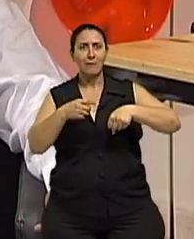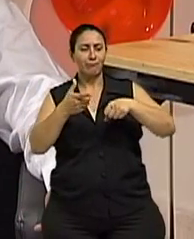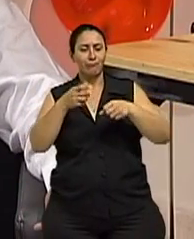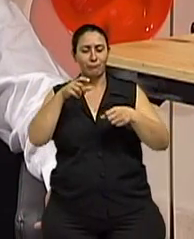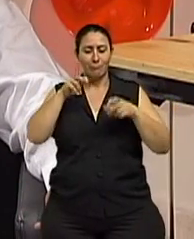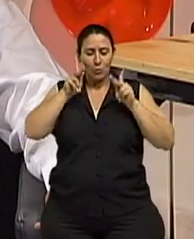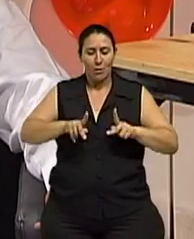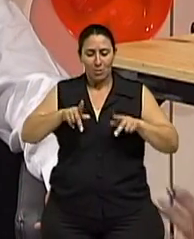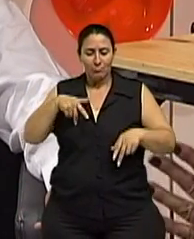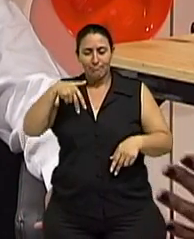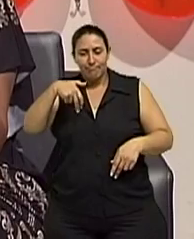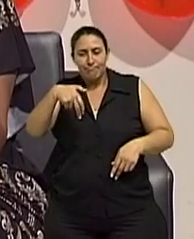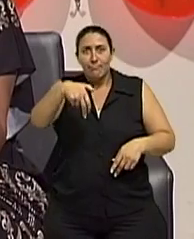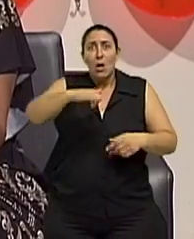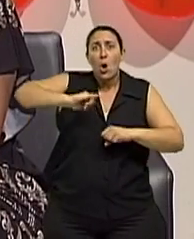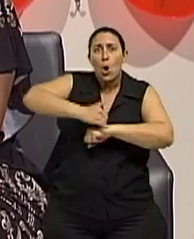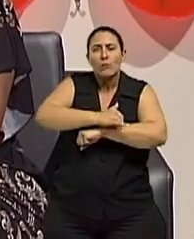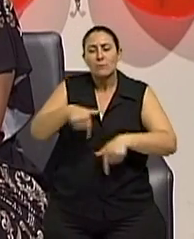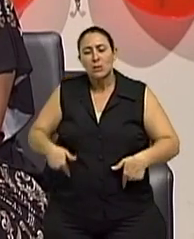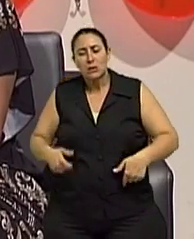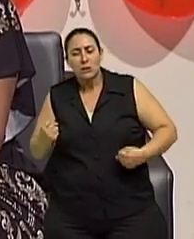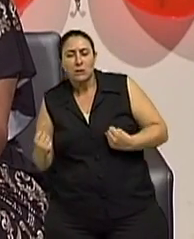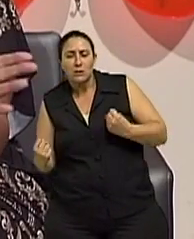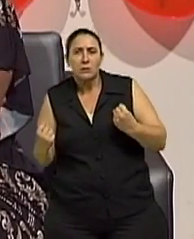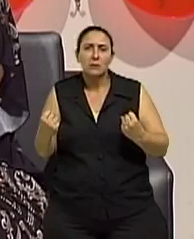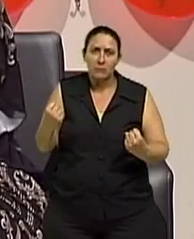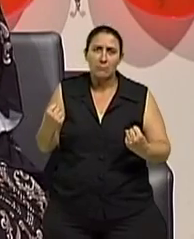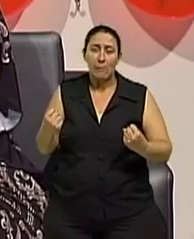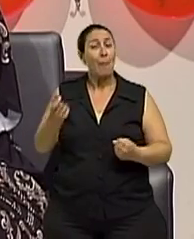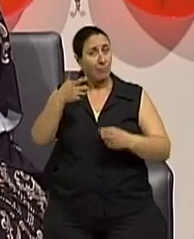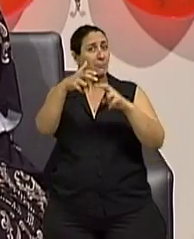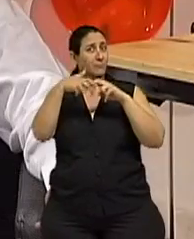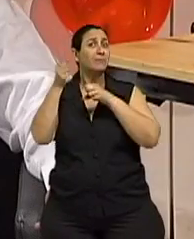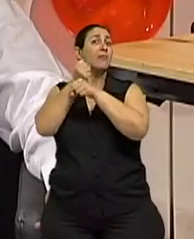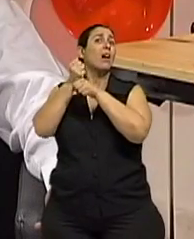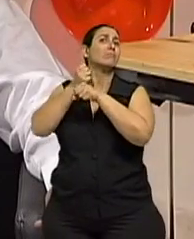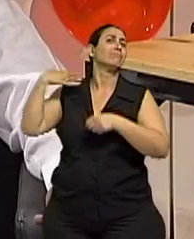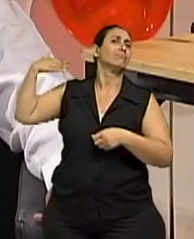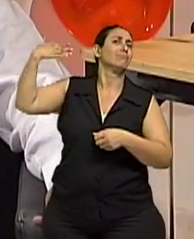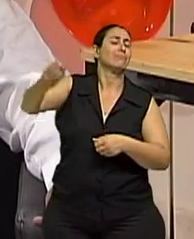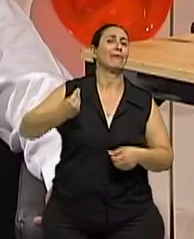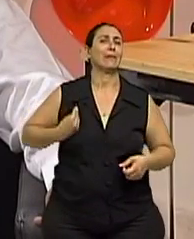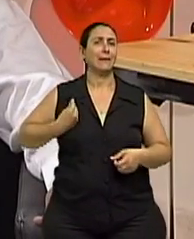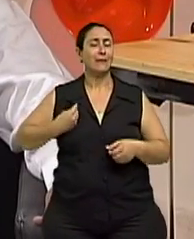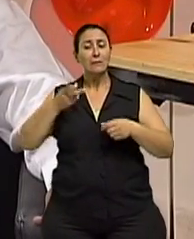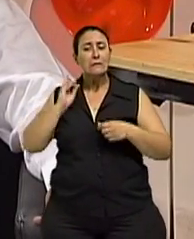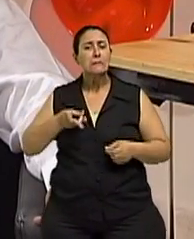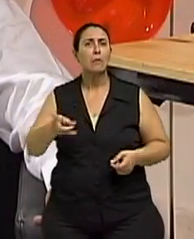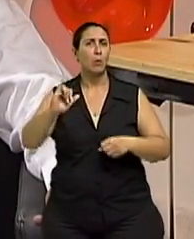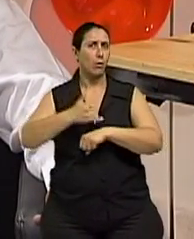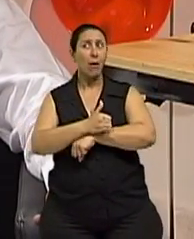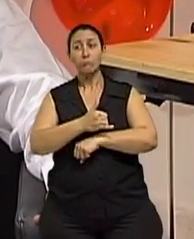cartilagem. E isso pode ser num histórico de vida dessa pessoa que muitos anos foi obesa? Sim, e pode vir a se desenvolver lá por